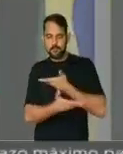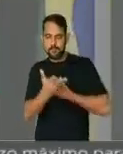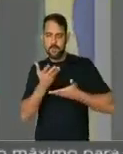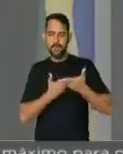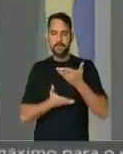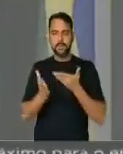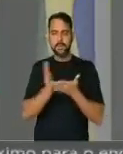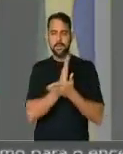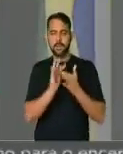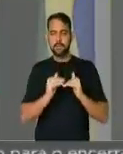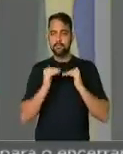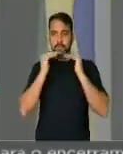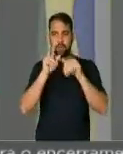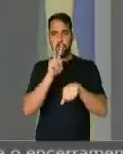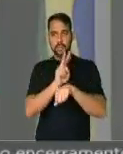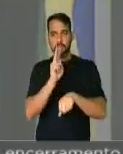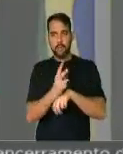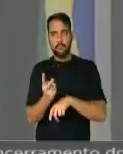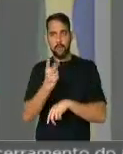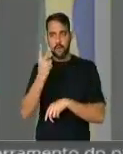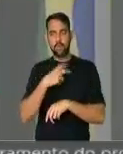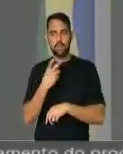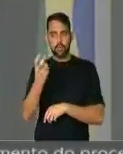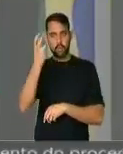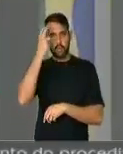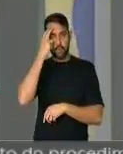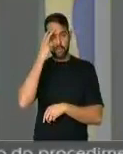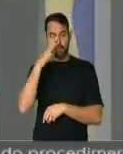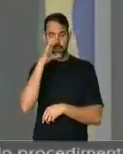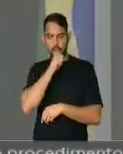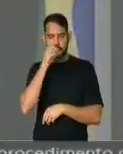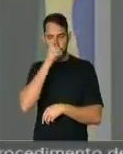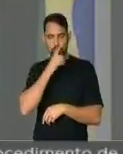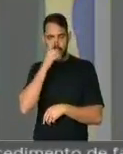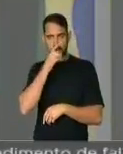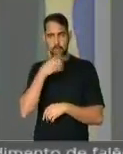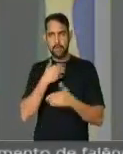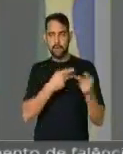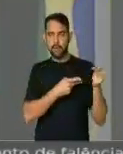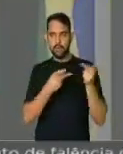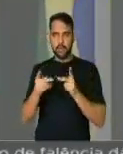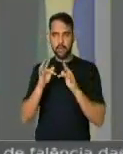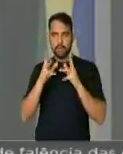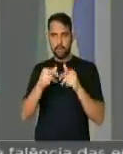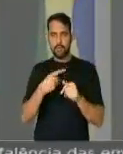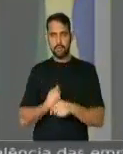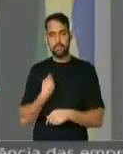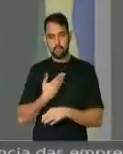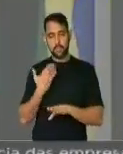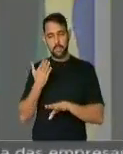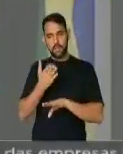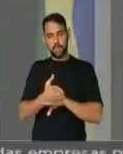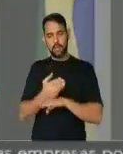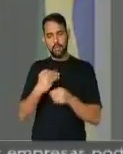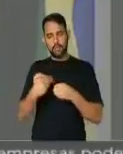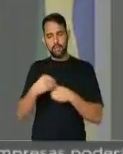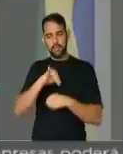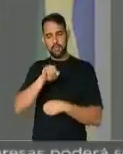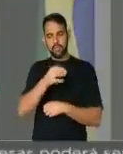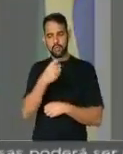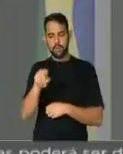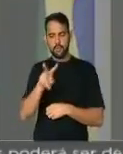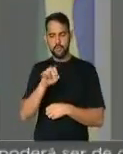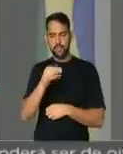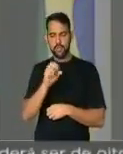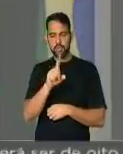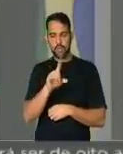e, acima de tudo, preservar valores e tradições. E neste final de semana, quero convidar a todos, e eu estarei no distrito de São João